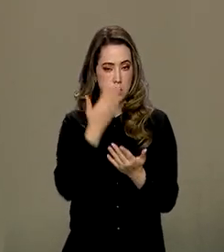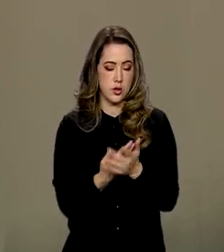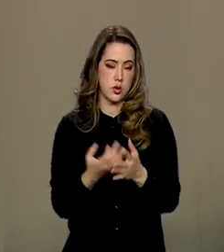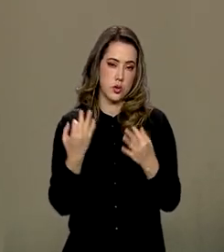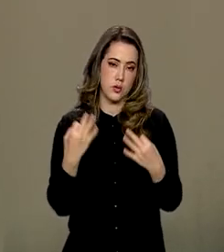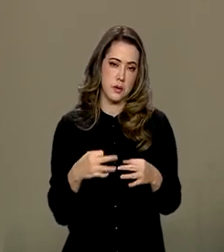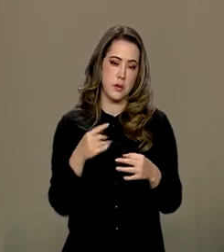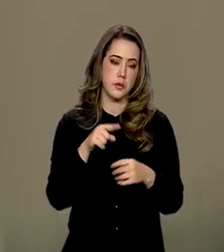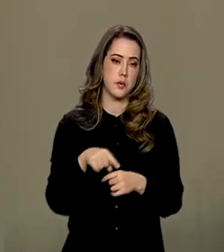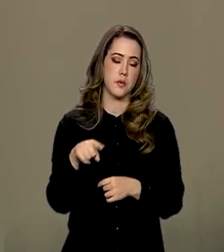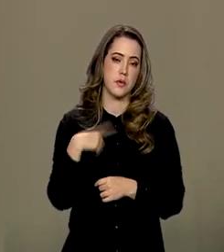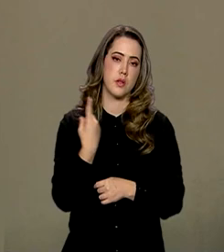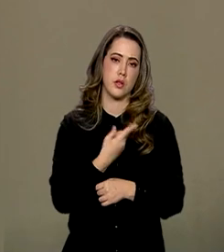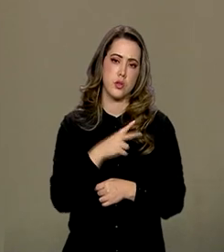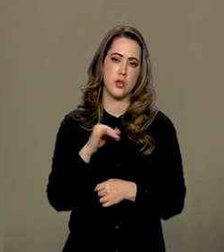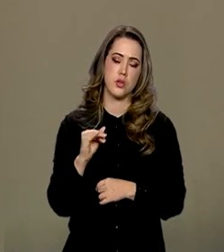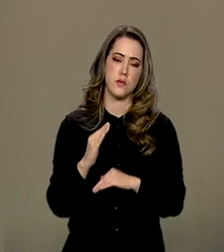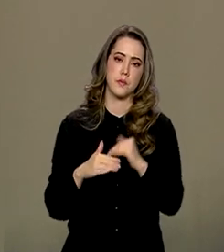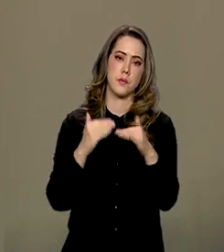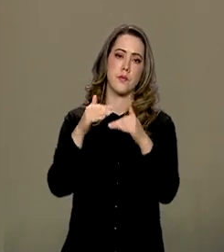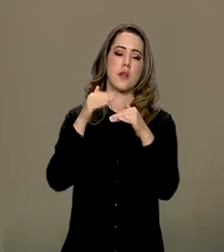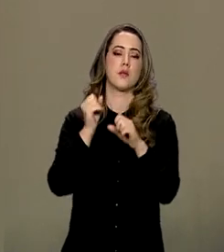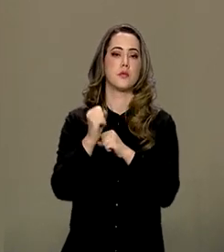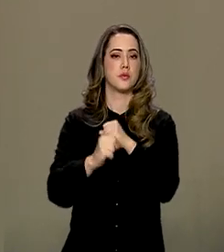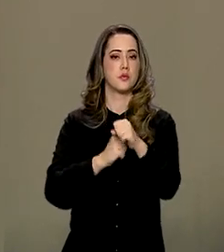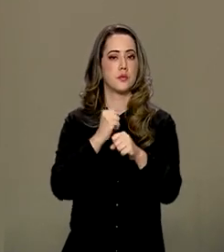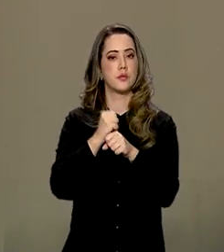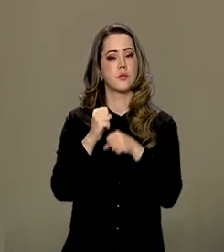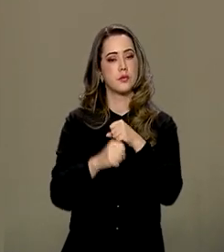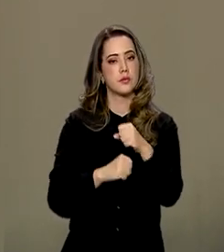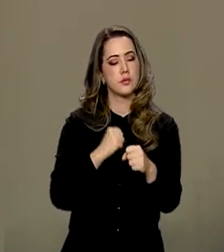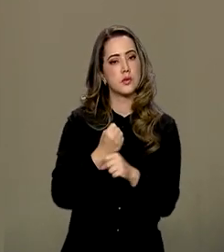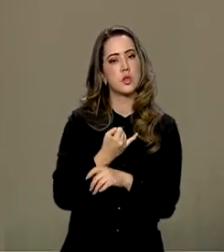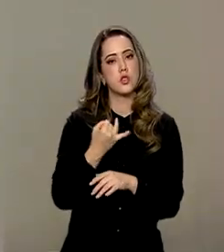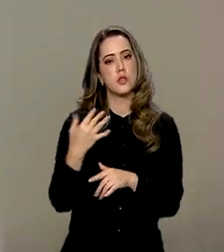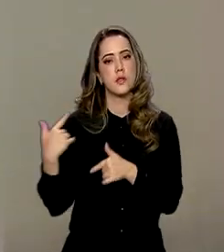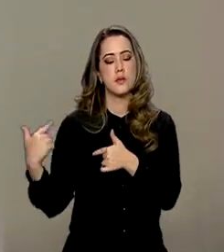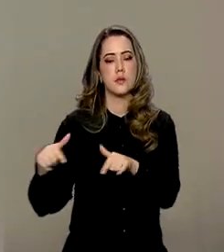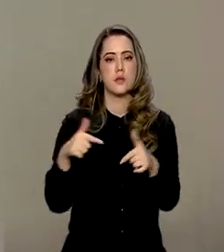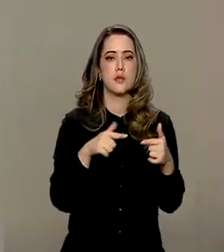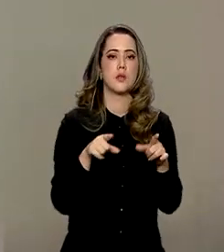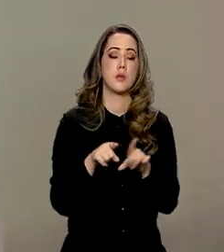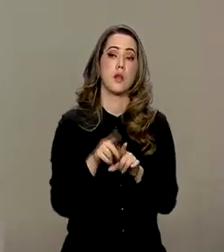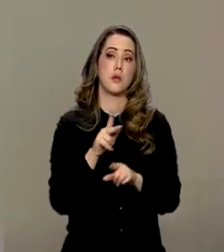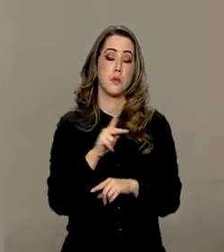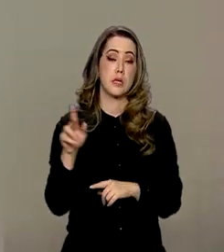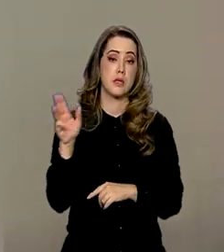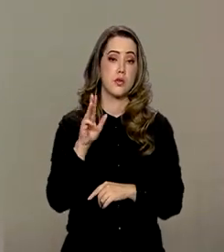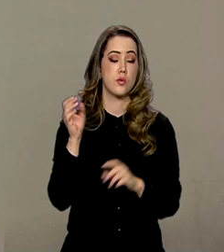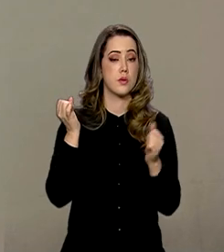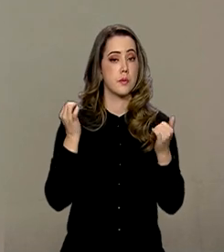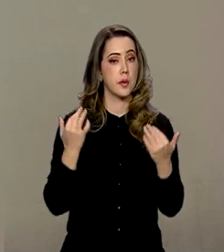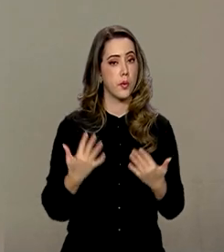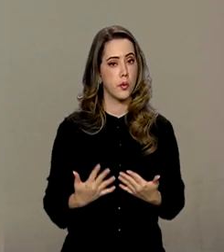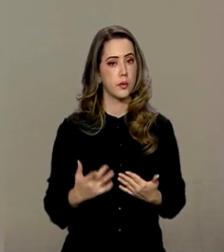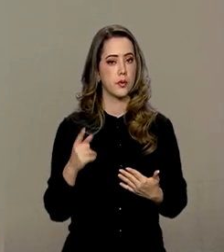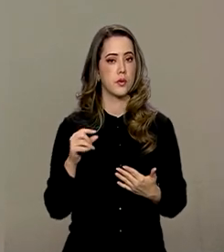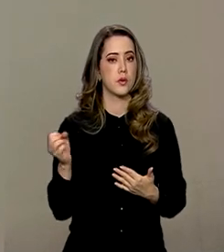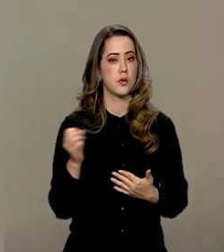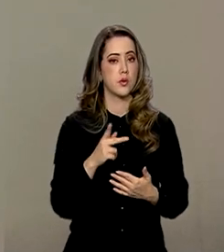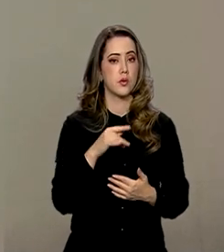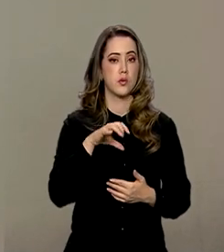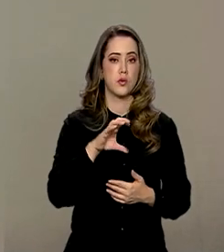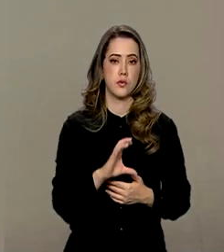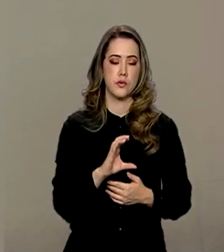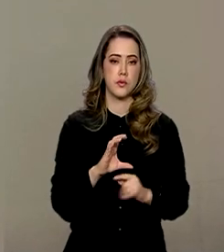que nós vamos crescer nos próximos anos. Tem aí os vários pacotes. O presidente Lula anunciou o novo PAC.